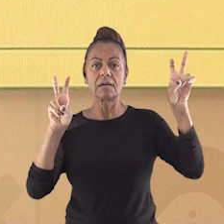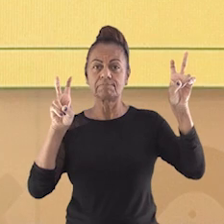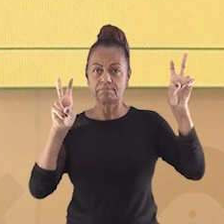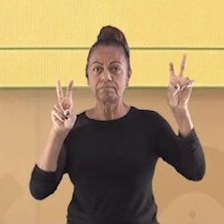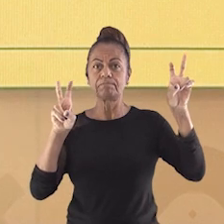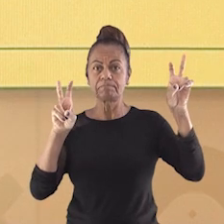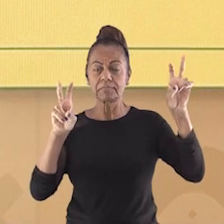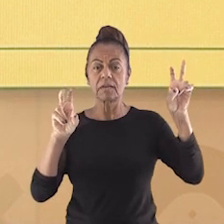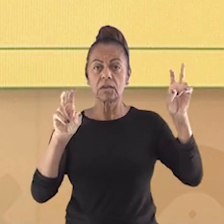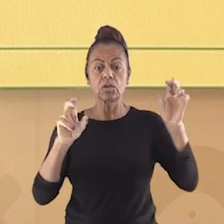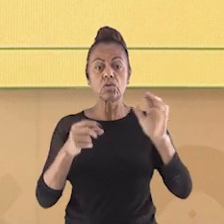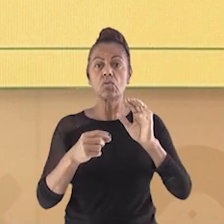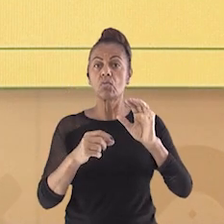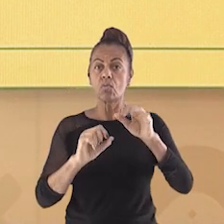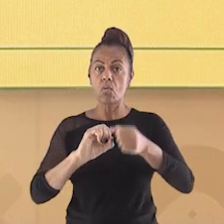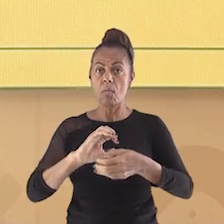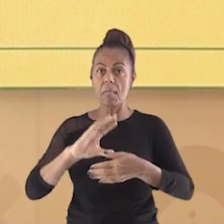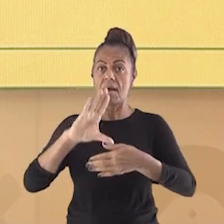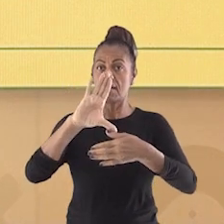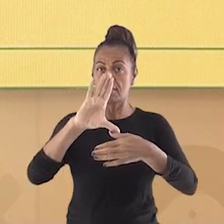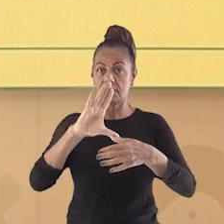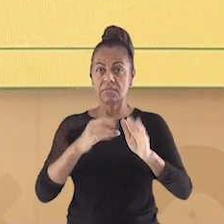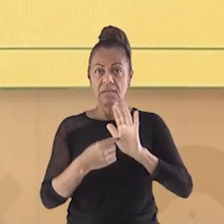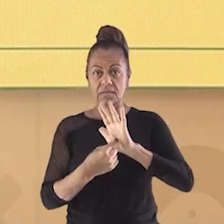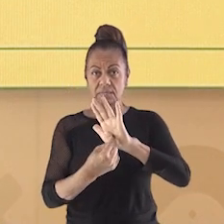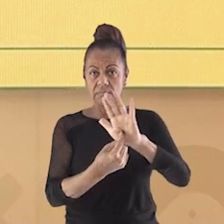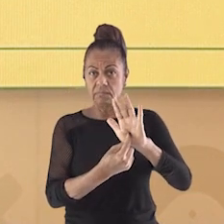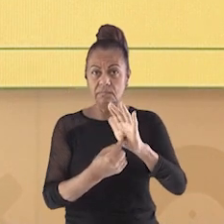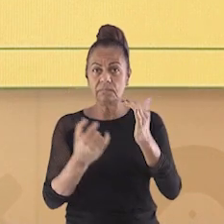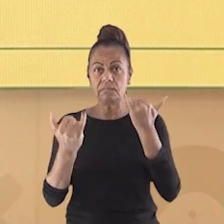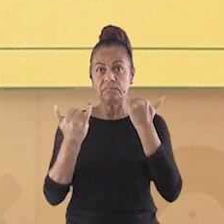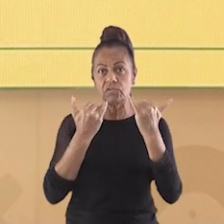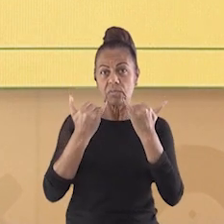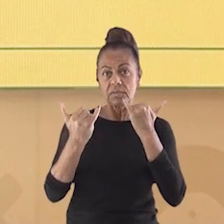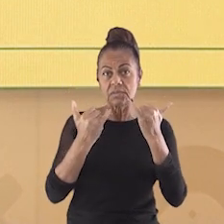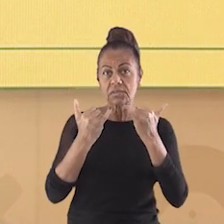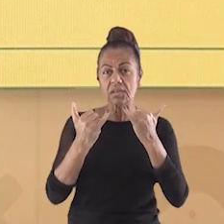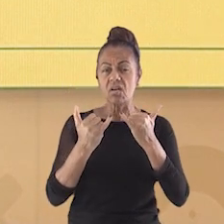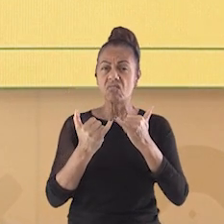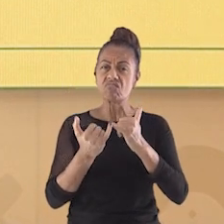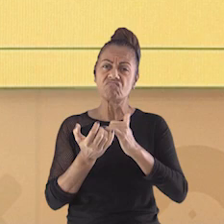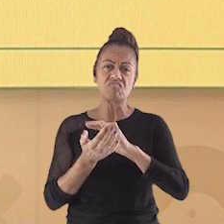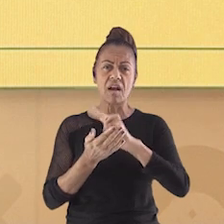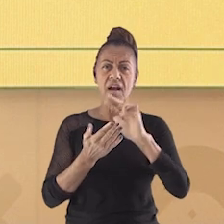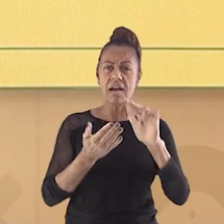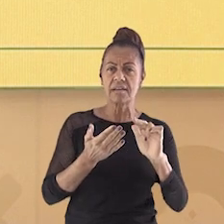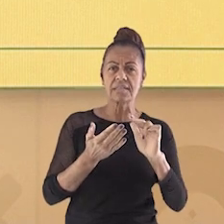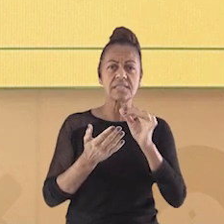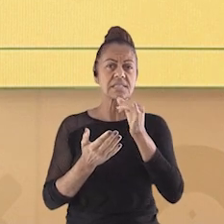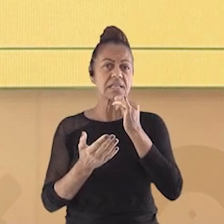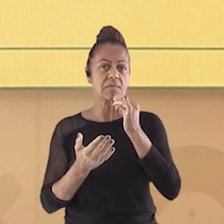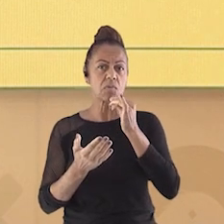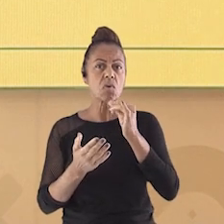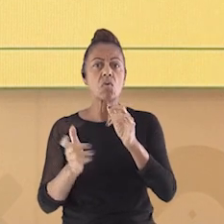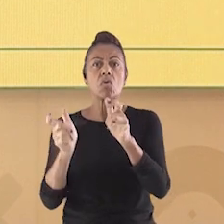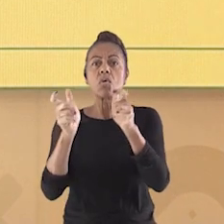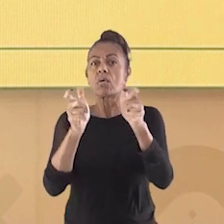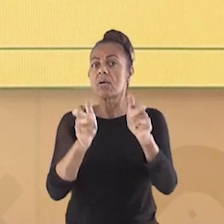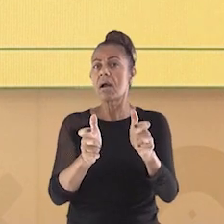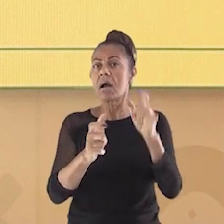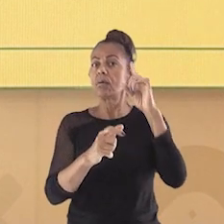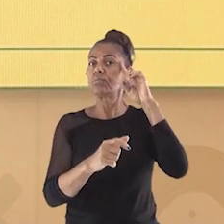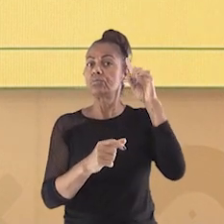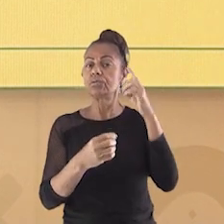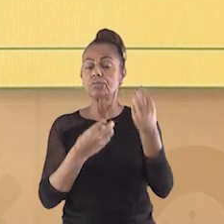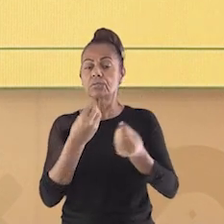principal que o mapa quer mostrar, e outras informações, como local e data, e o que for relevante